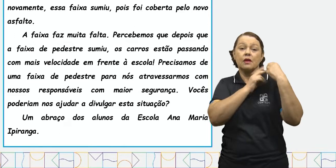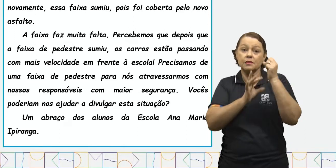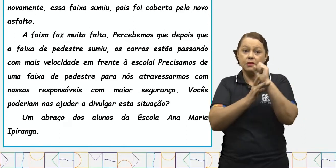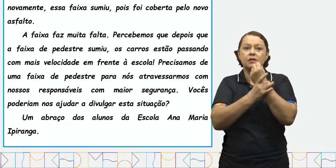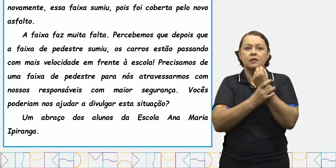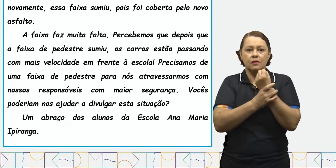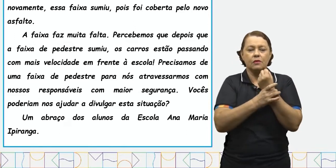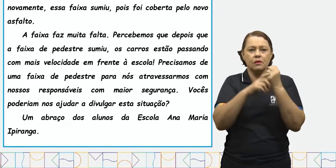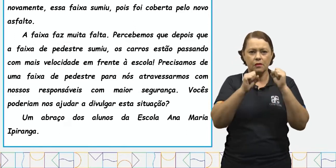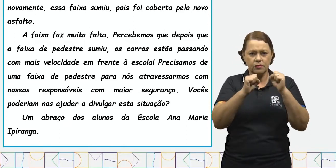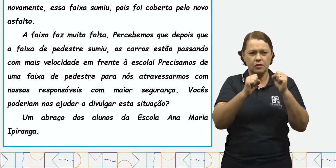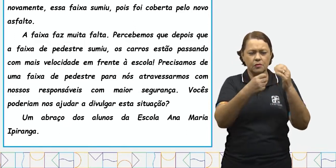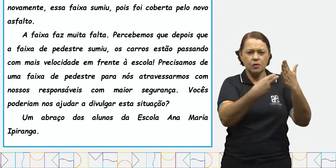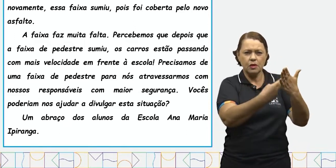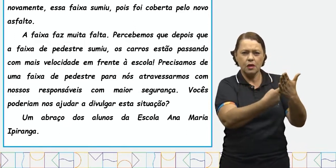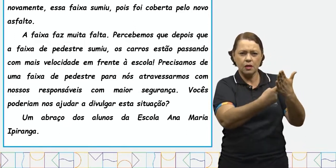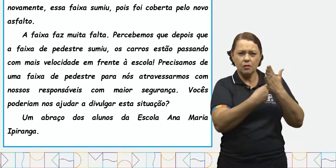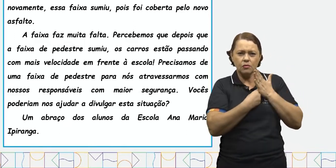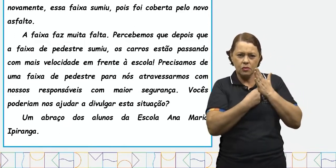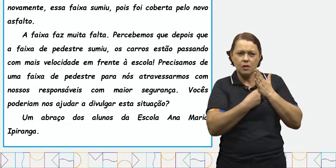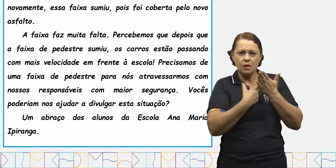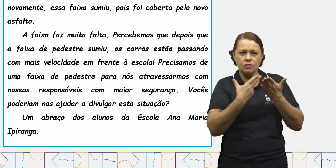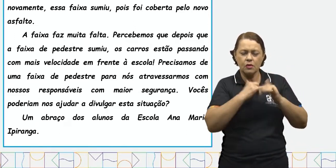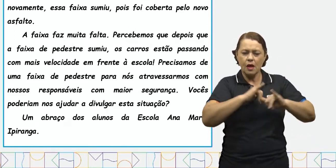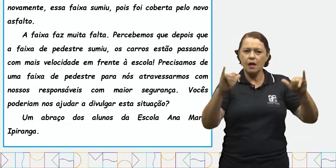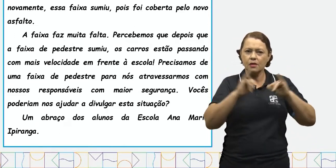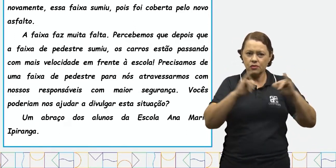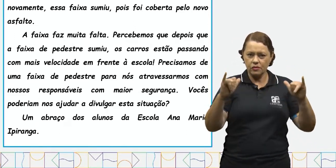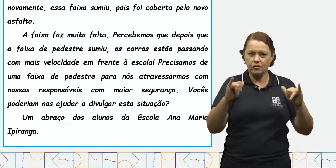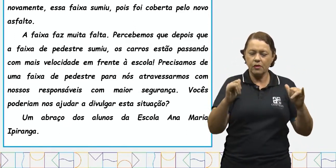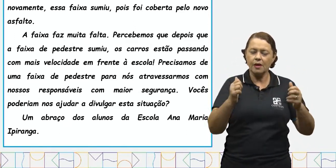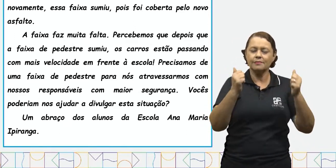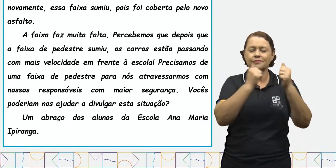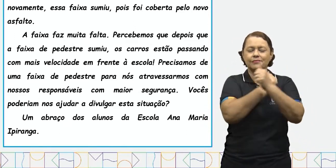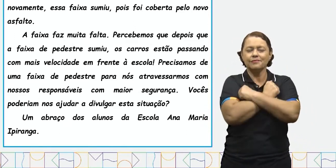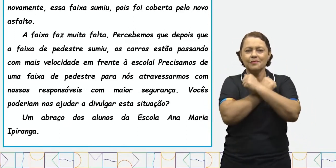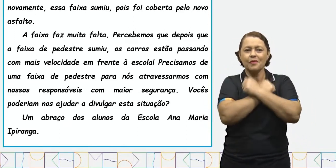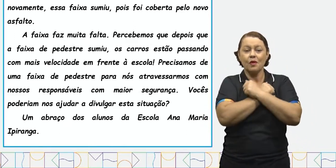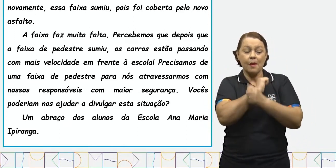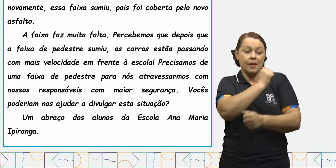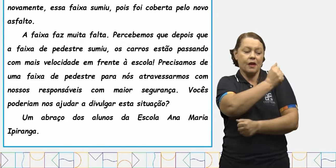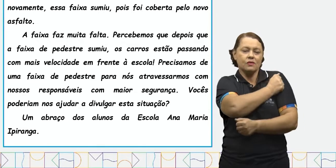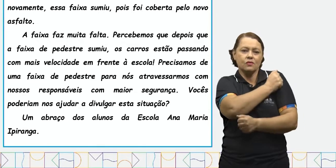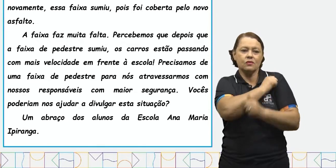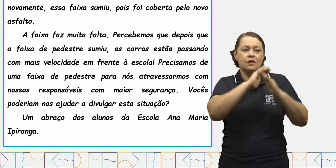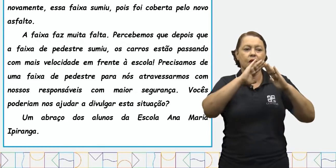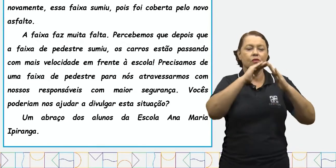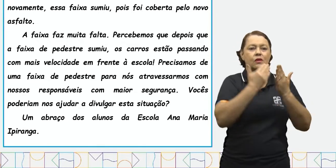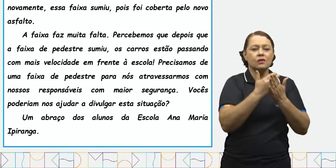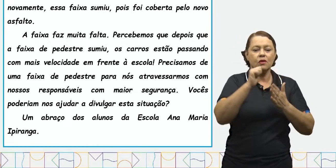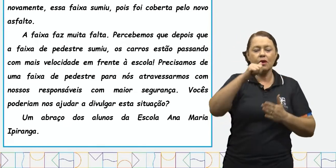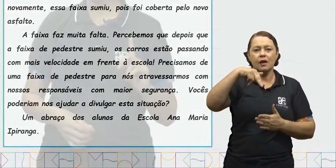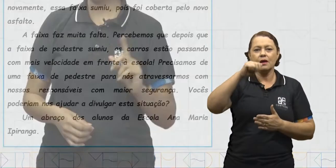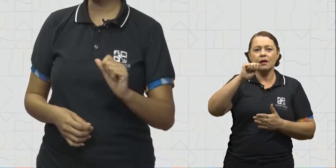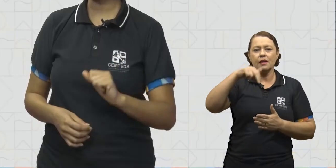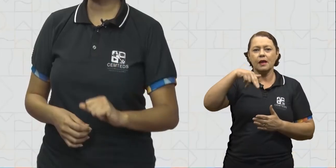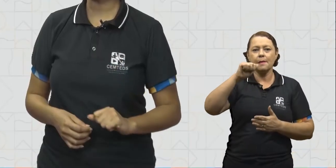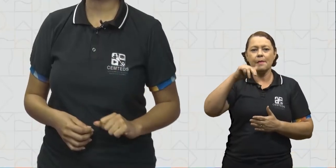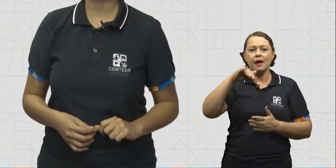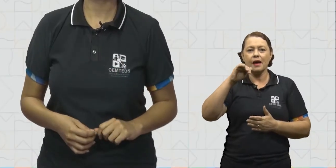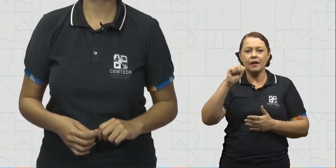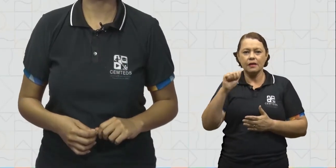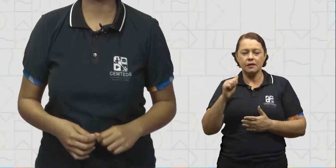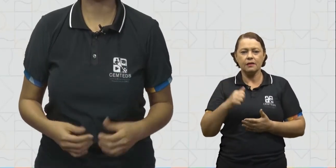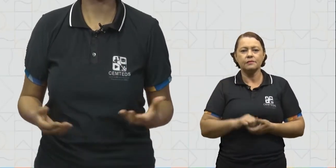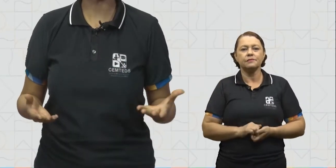poderiam nos ajudar a divulgar esta situação? Um abraço dos alunos da escola Ana Maria Ipiranga. Você